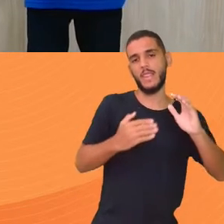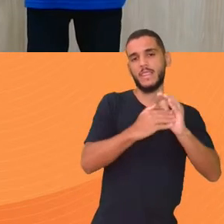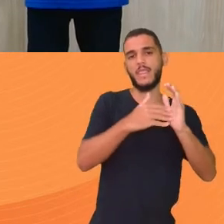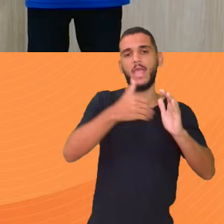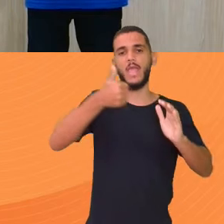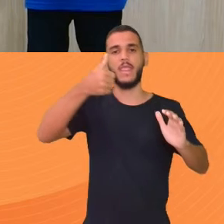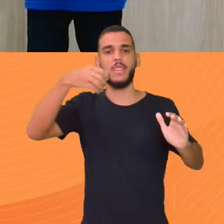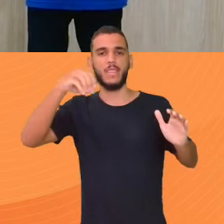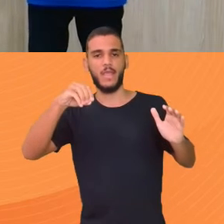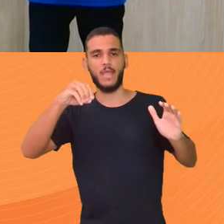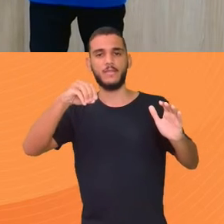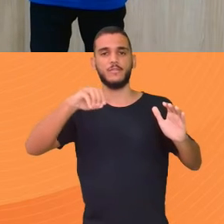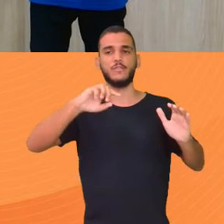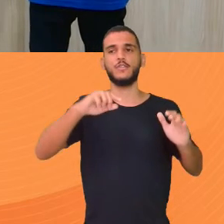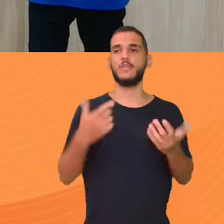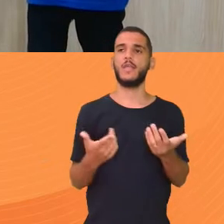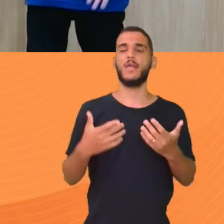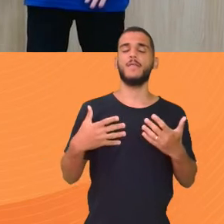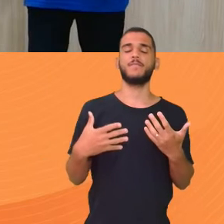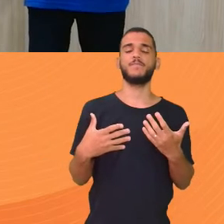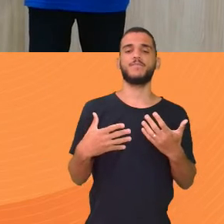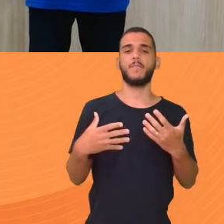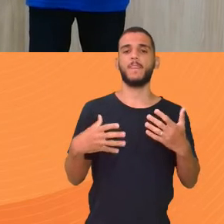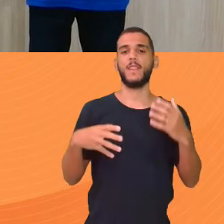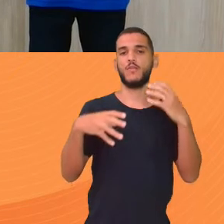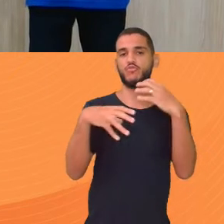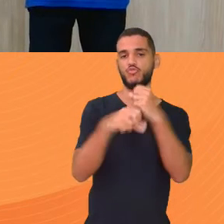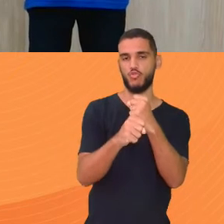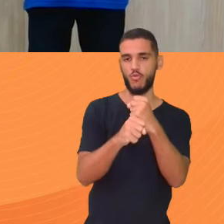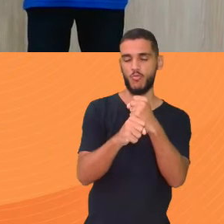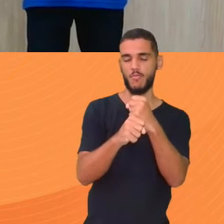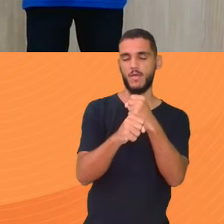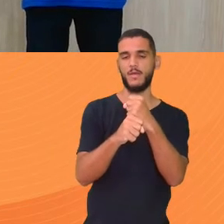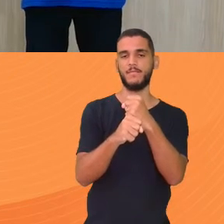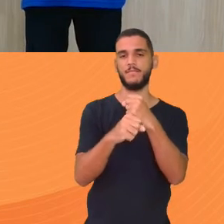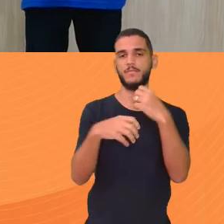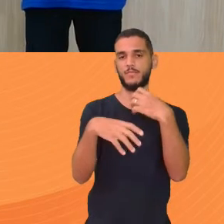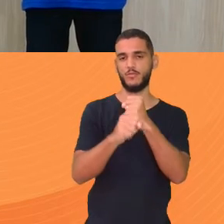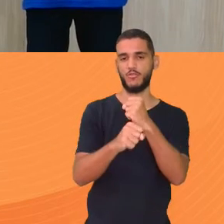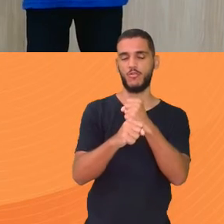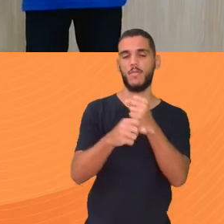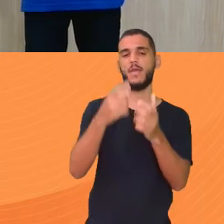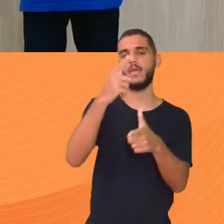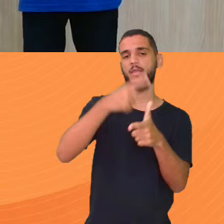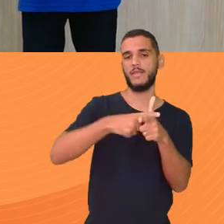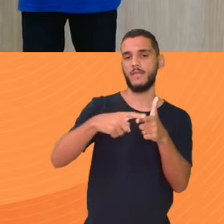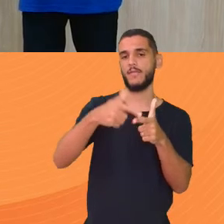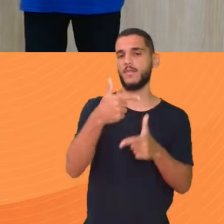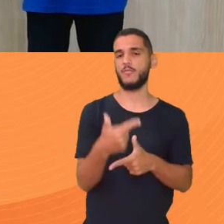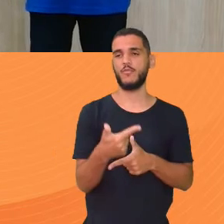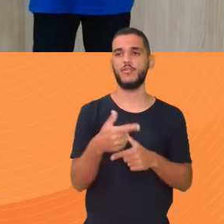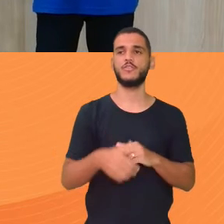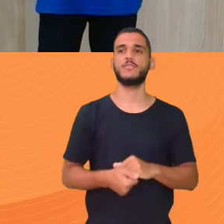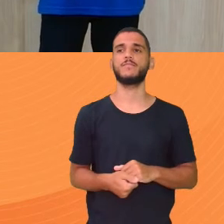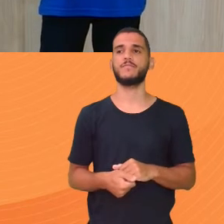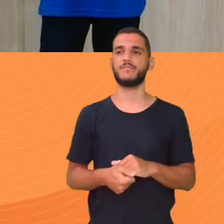soma E divide por dois Tira a média aritmética Os dois do meio É 11 e 12 E aí você pega esse 11